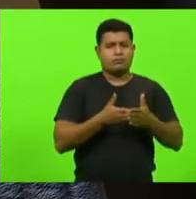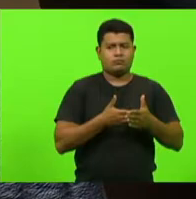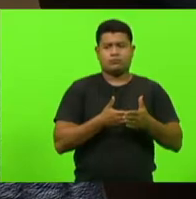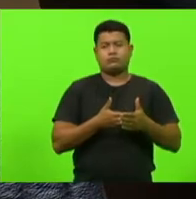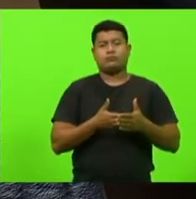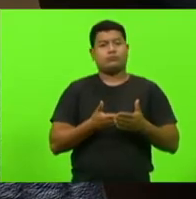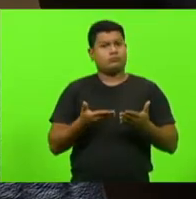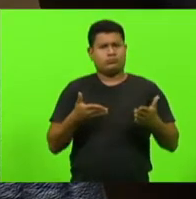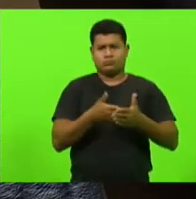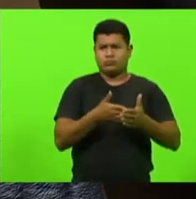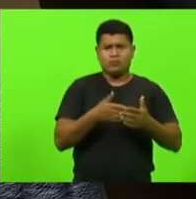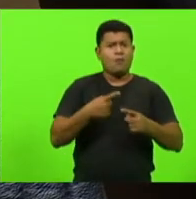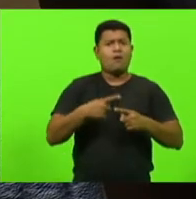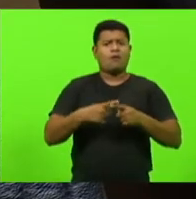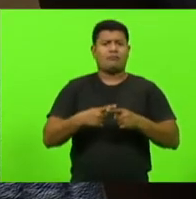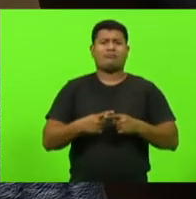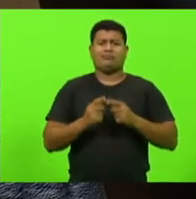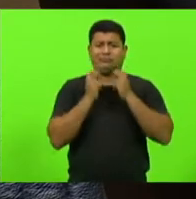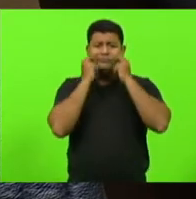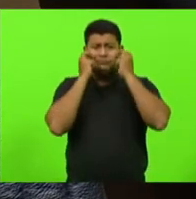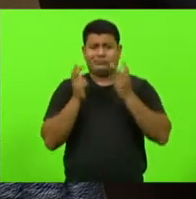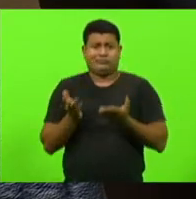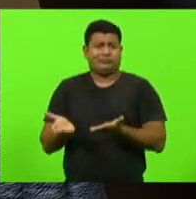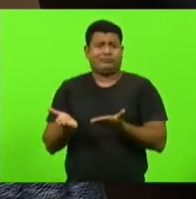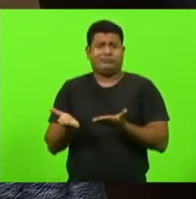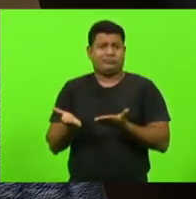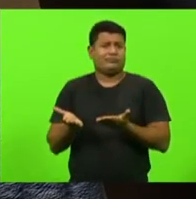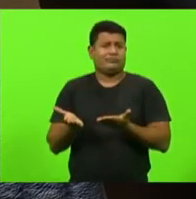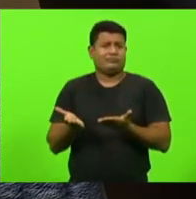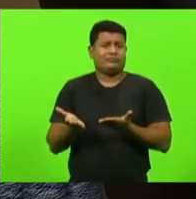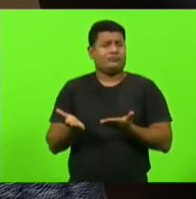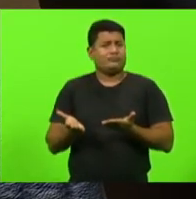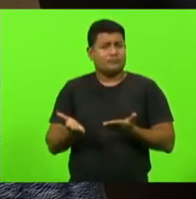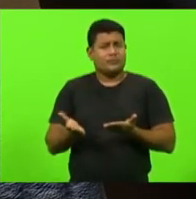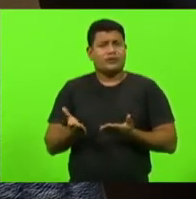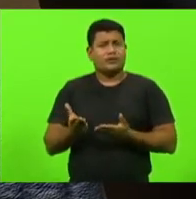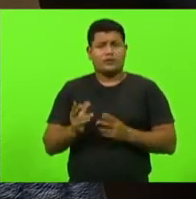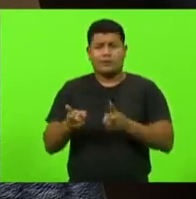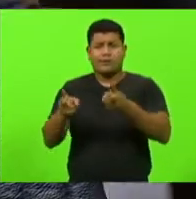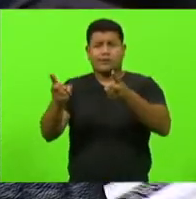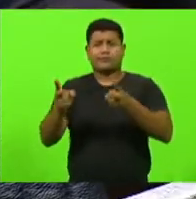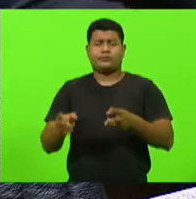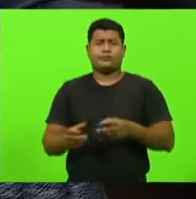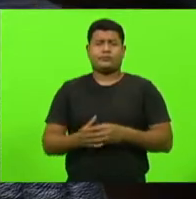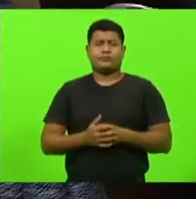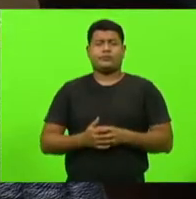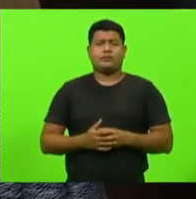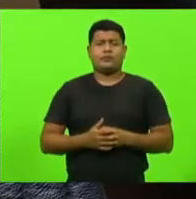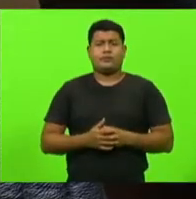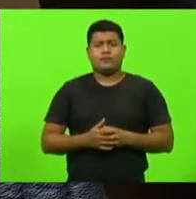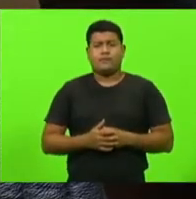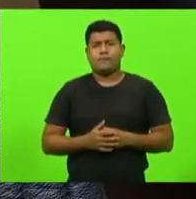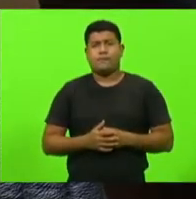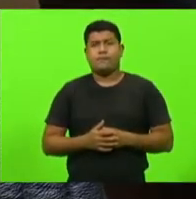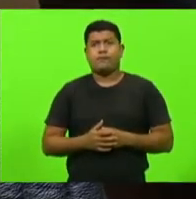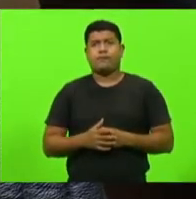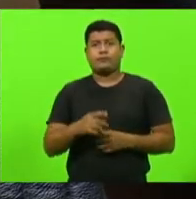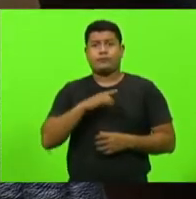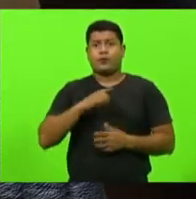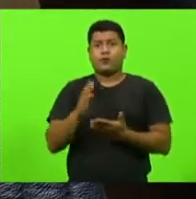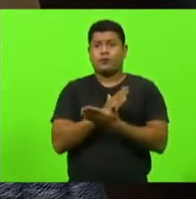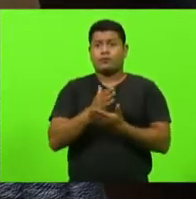diretores estão de má intenção, porque já é má intenção isso aqui. Ou como tem aquelas professores